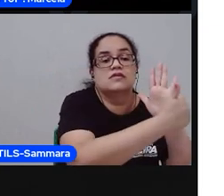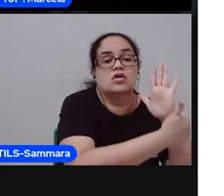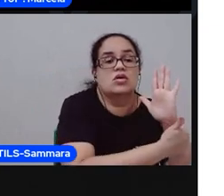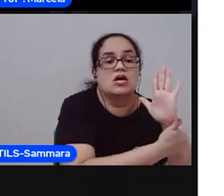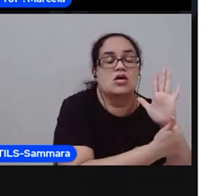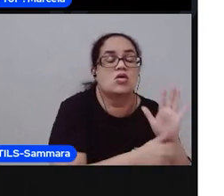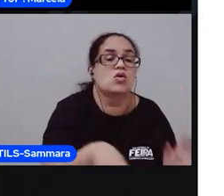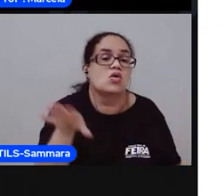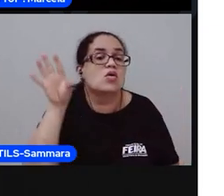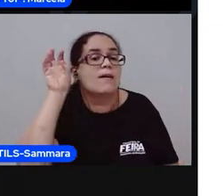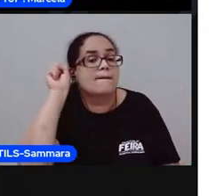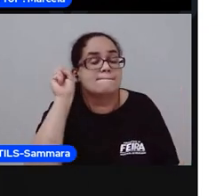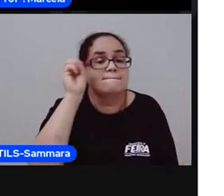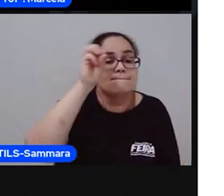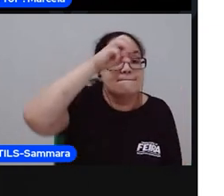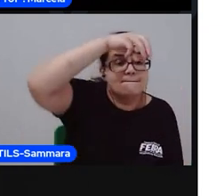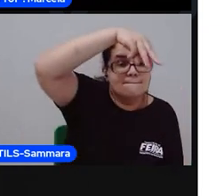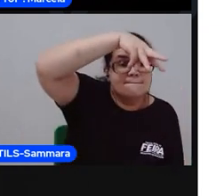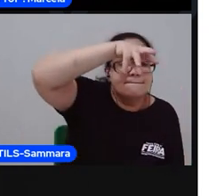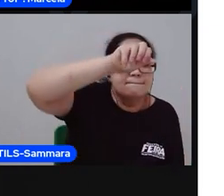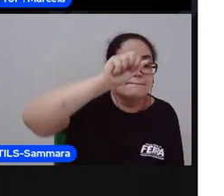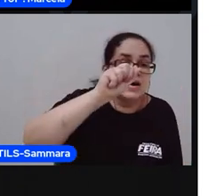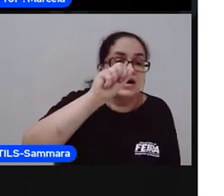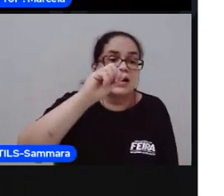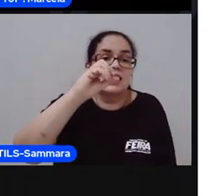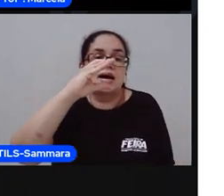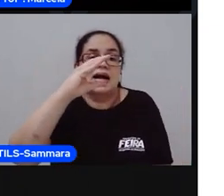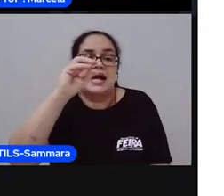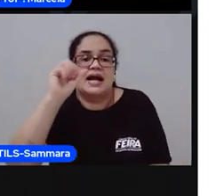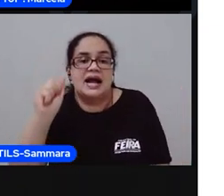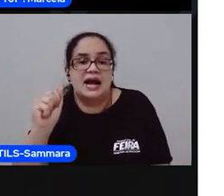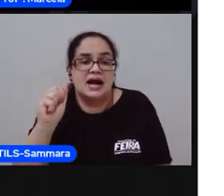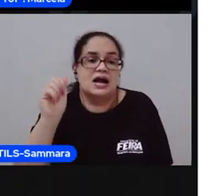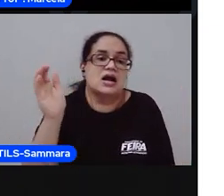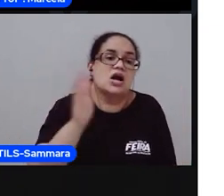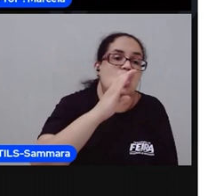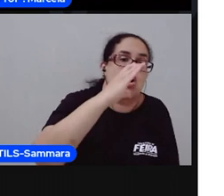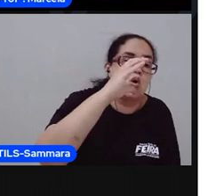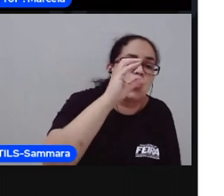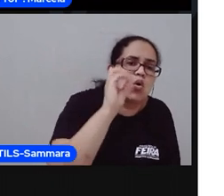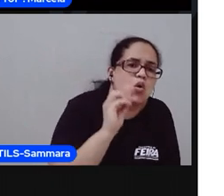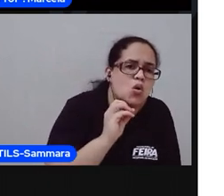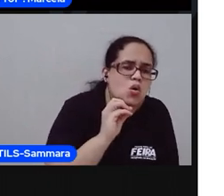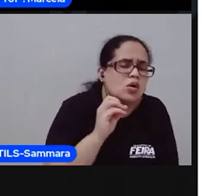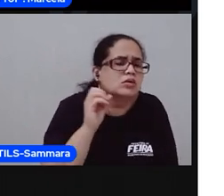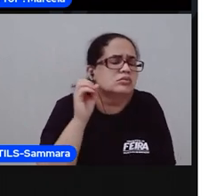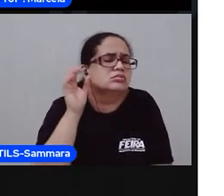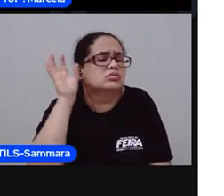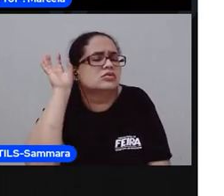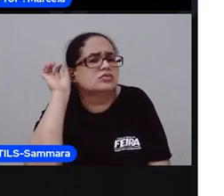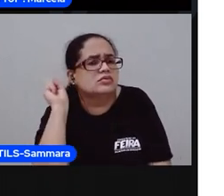ma-ca-co. Que vogal você está ouvindo?